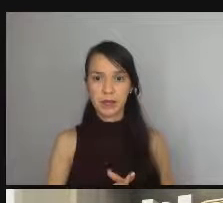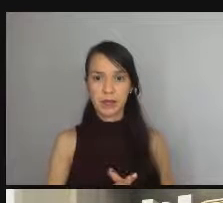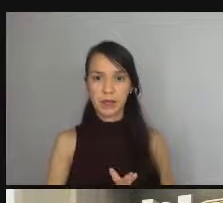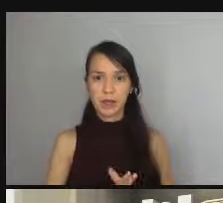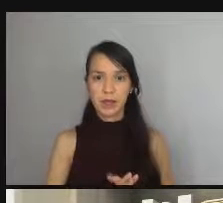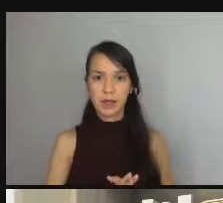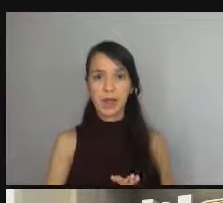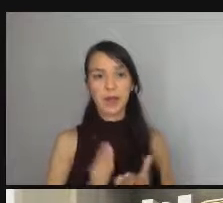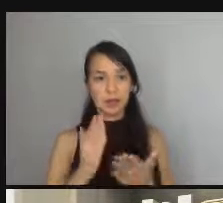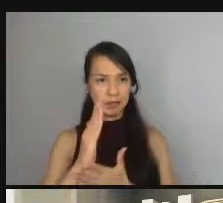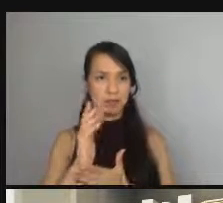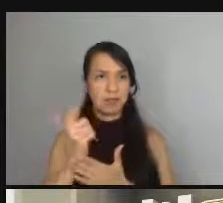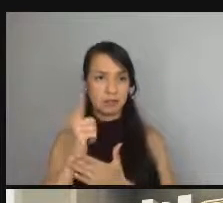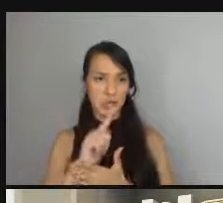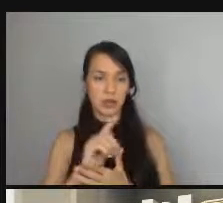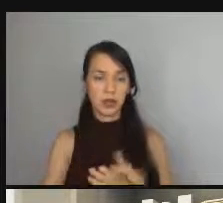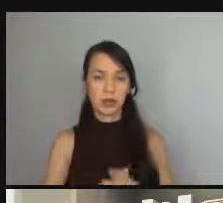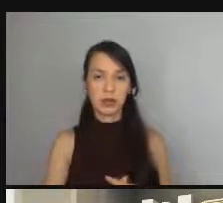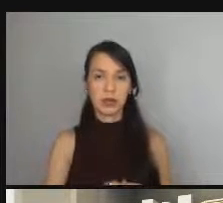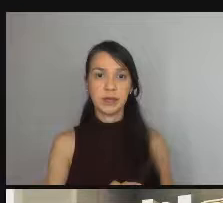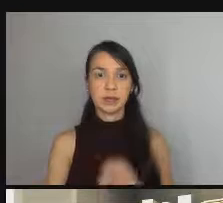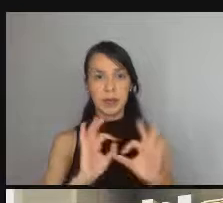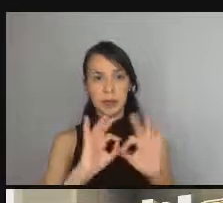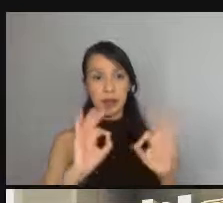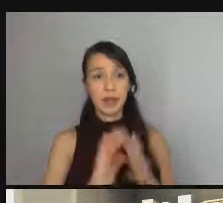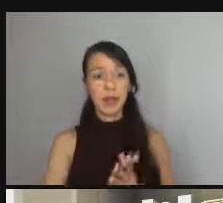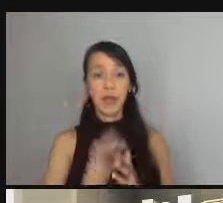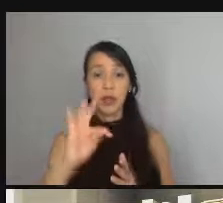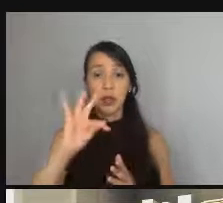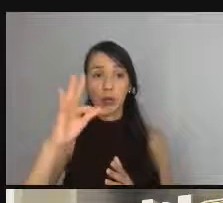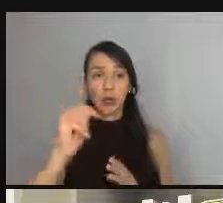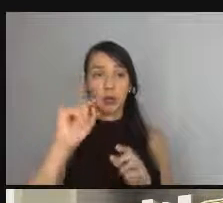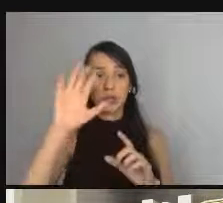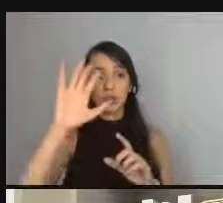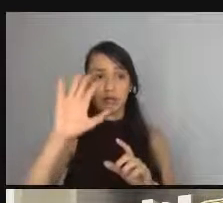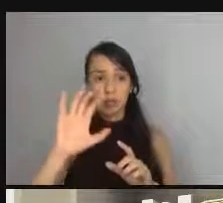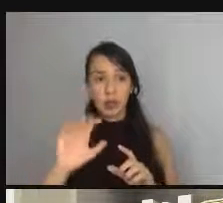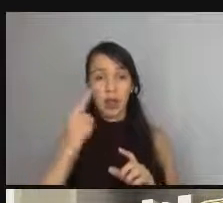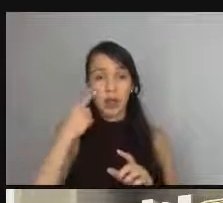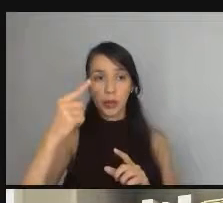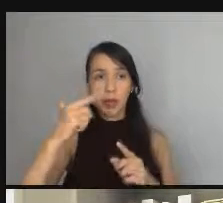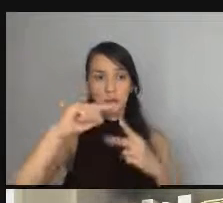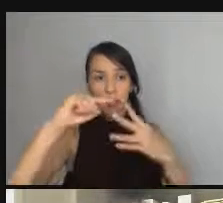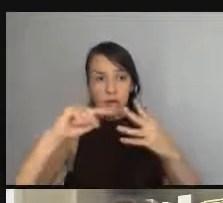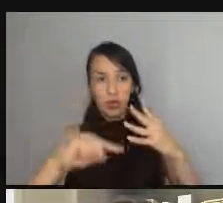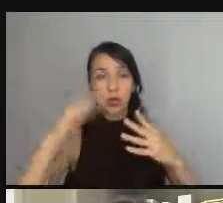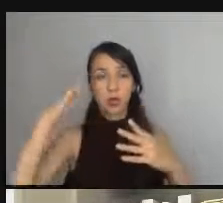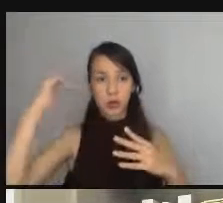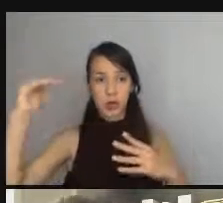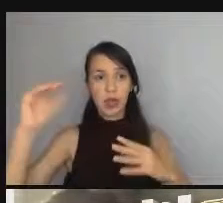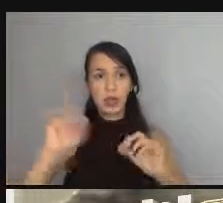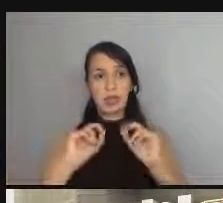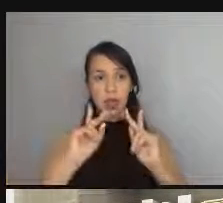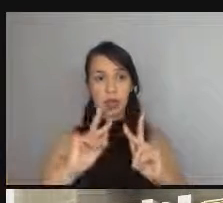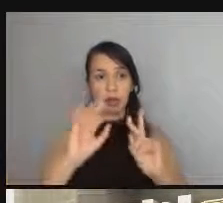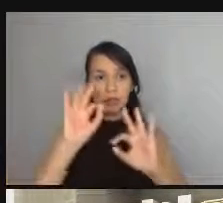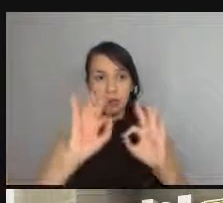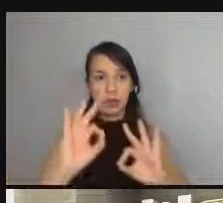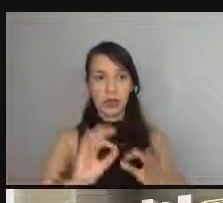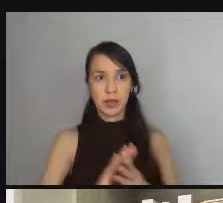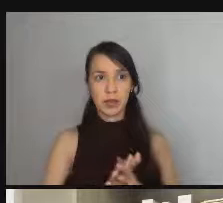e tudo passando perfeito todos os cenários que a gente pensou de sucesso estão sendo